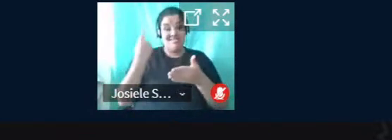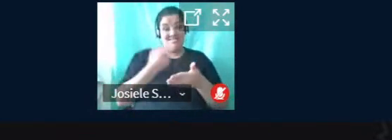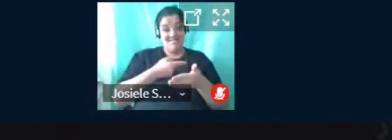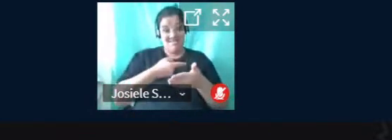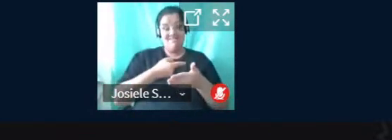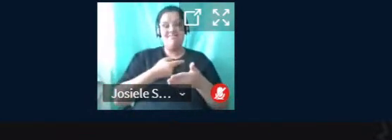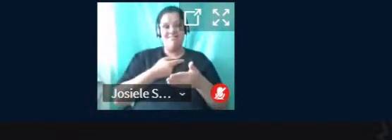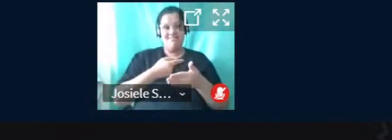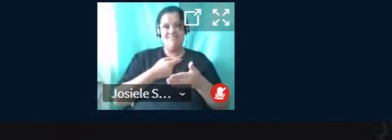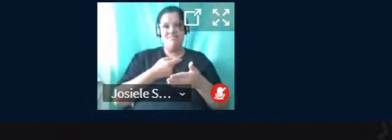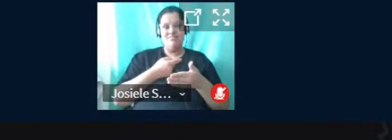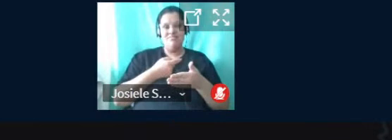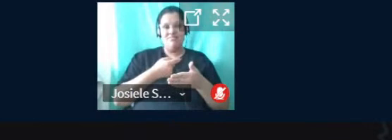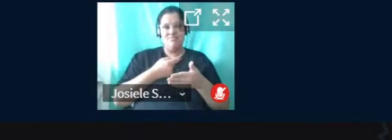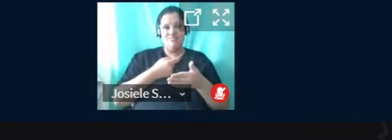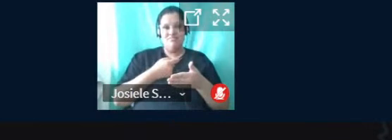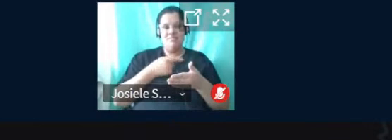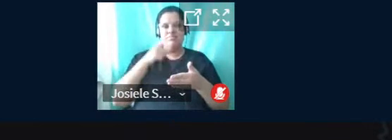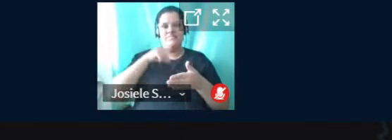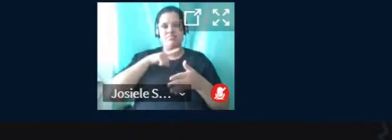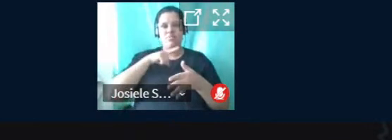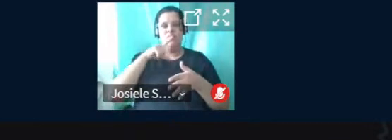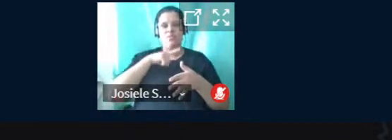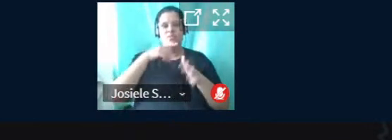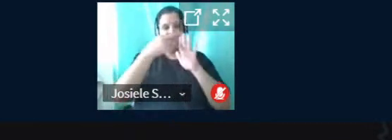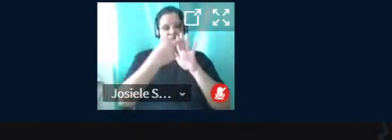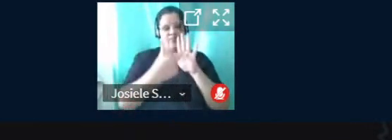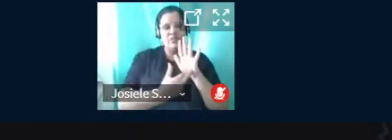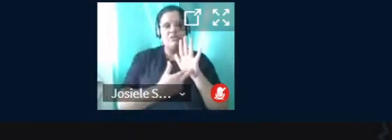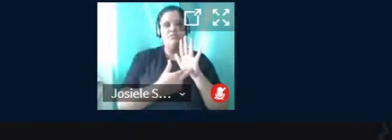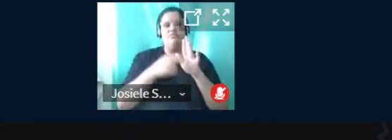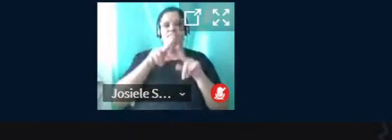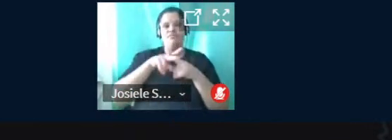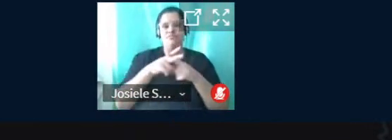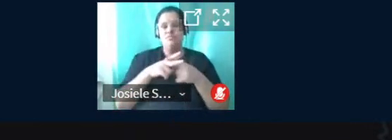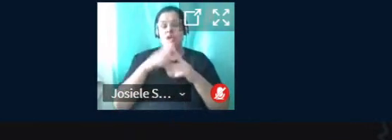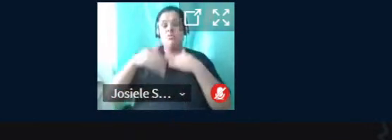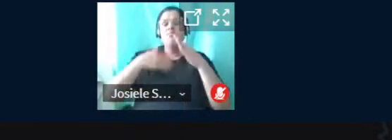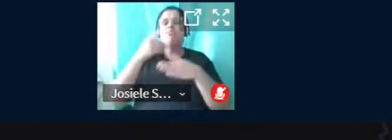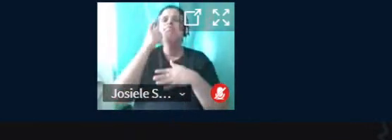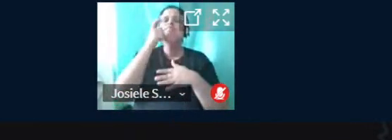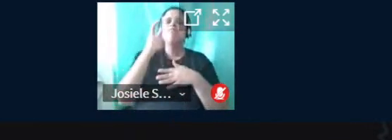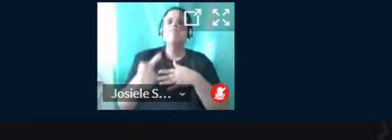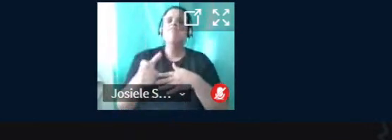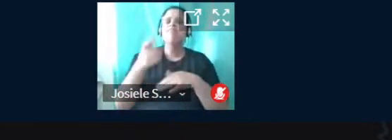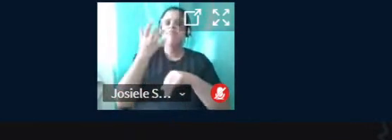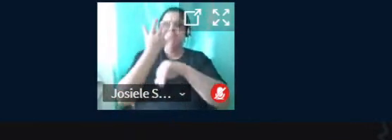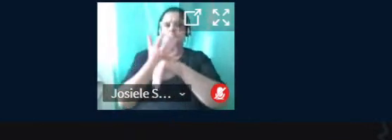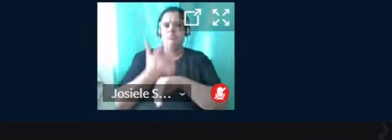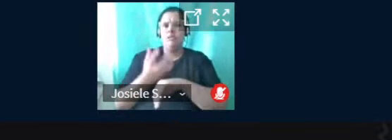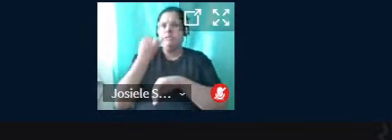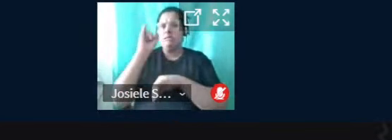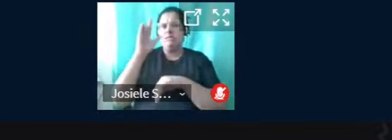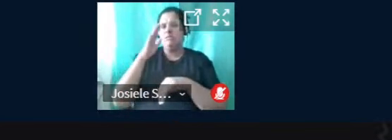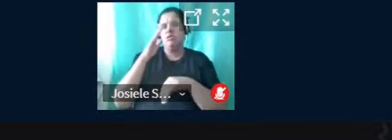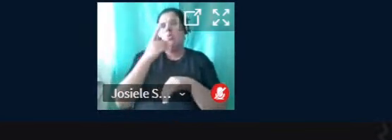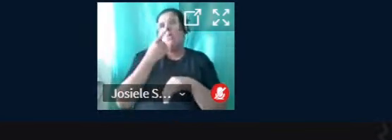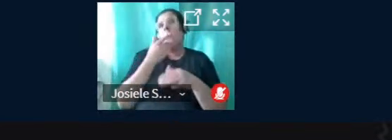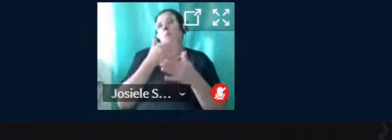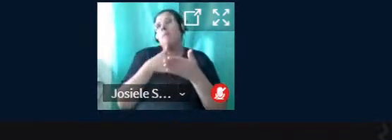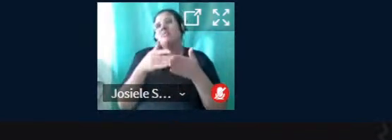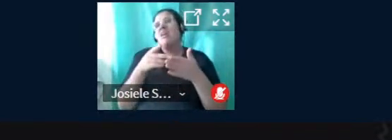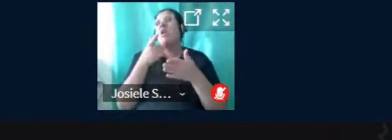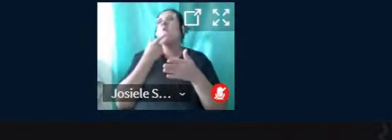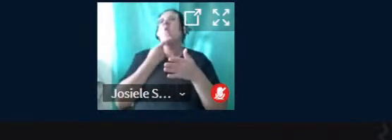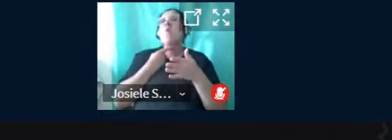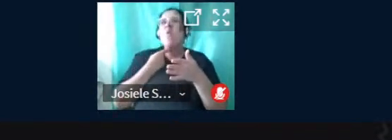através da fundamenta de automação que o estudante desenvolve interesse pela matéria. E se ele não começar a gostar de início,